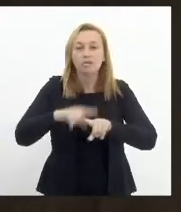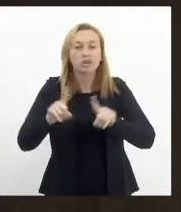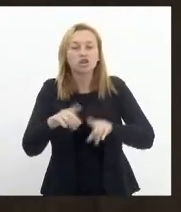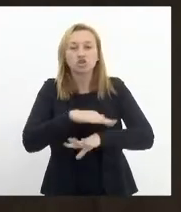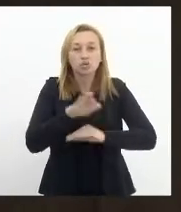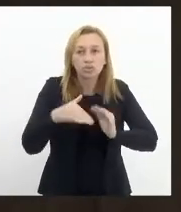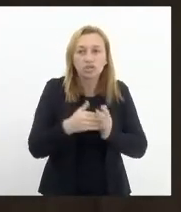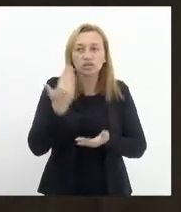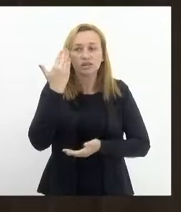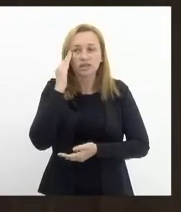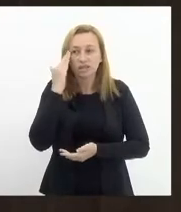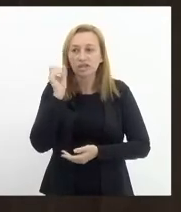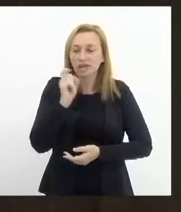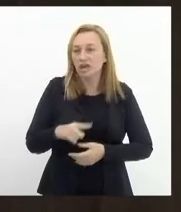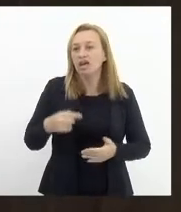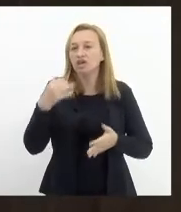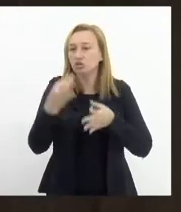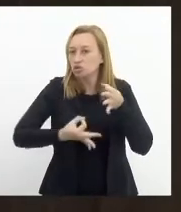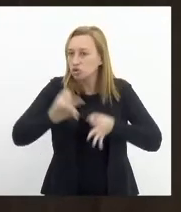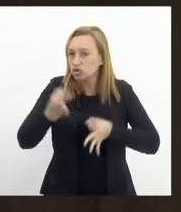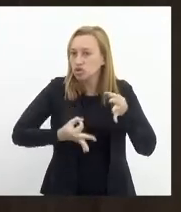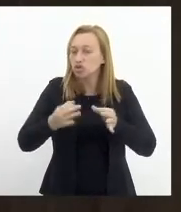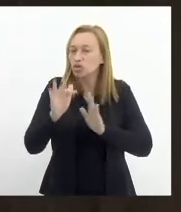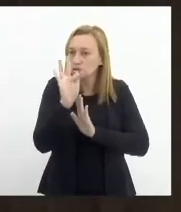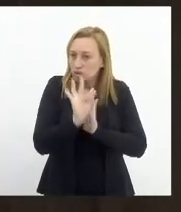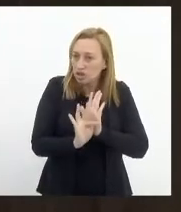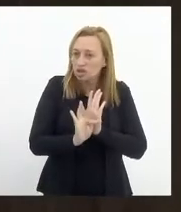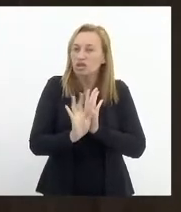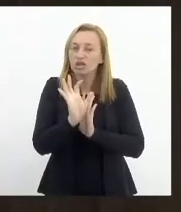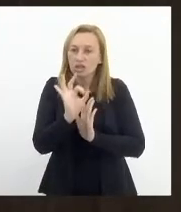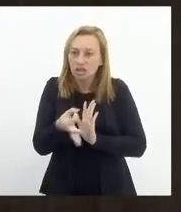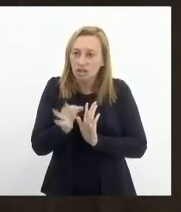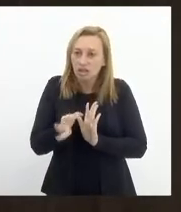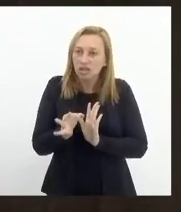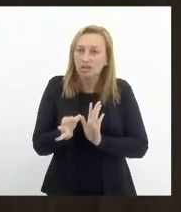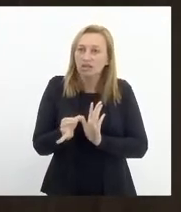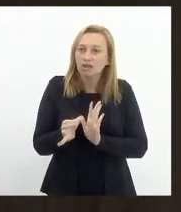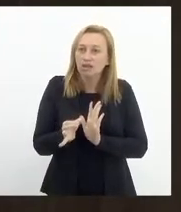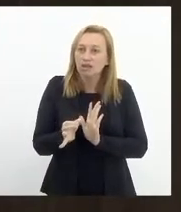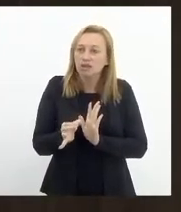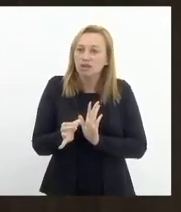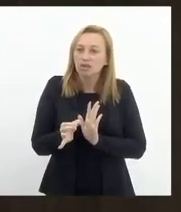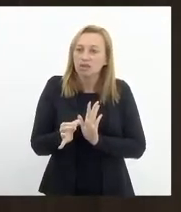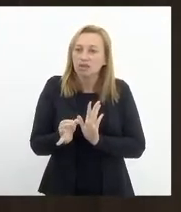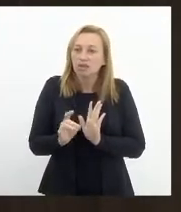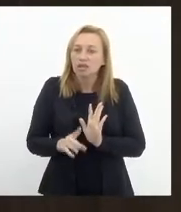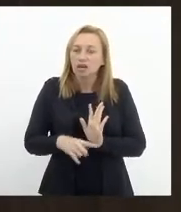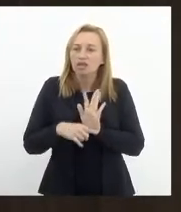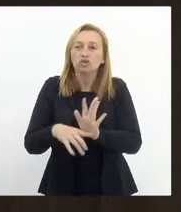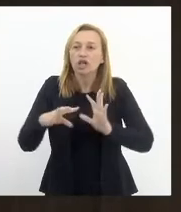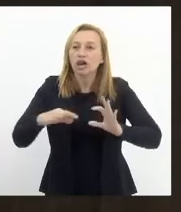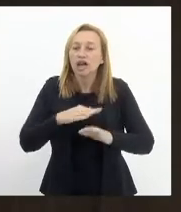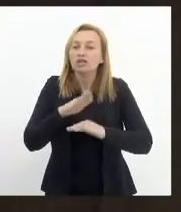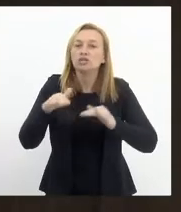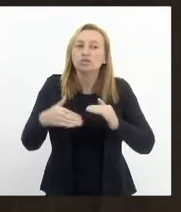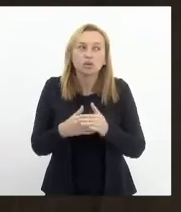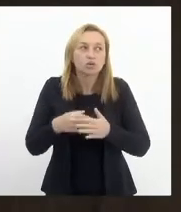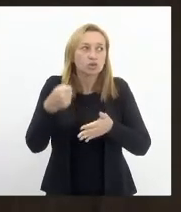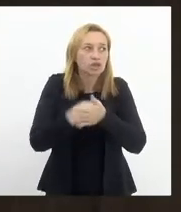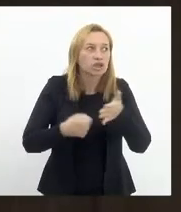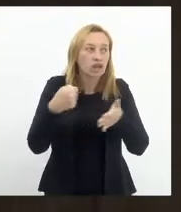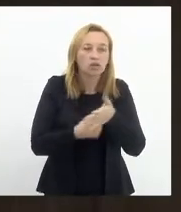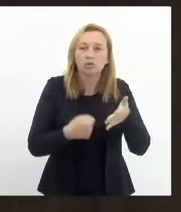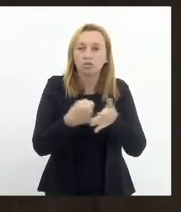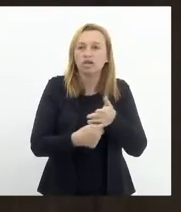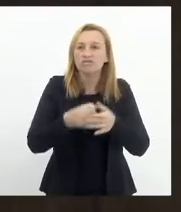entendendo que é uma questão de justiça, o texto adequado, de modo a abrigar todos aqueles que aguardam numa luta antiga. A